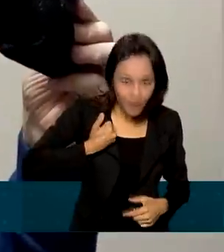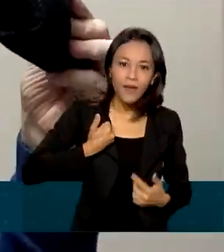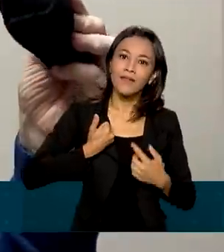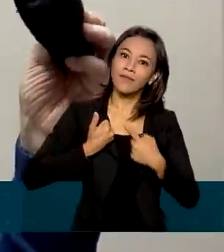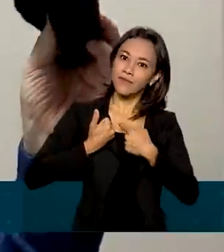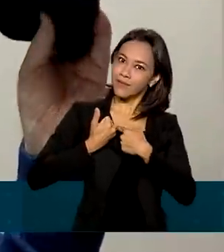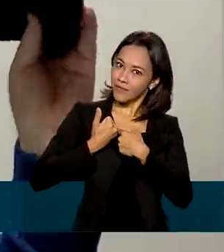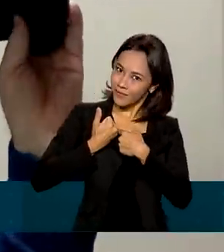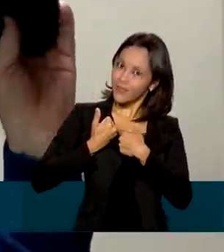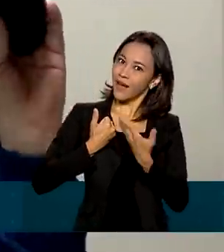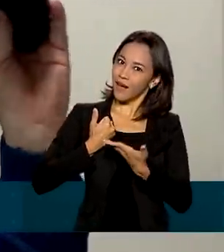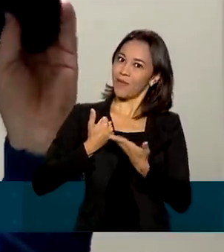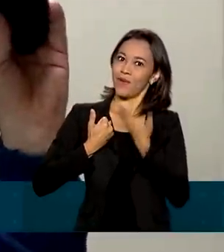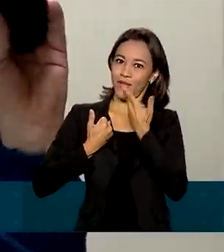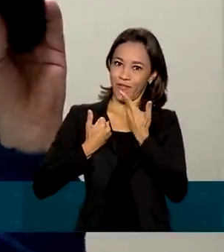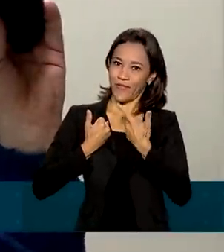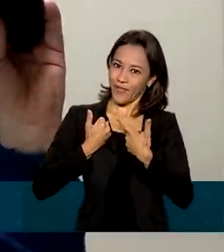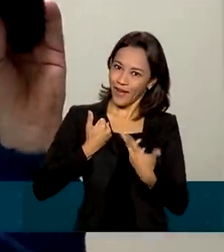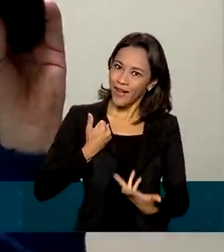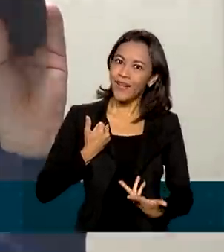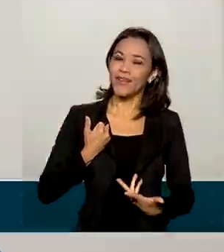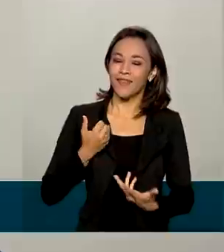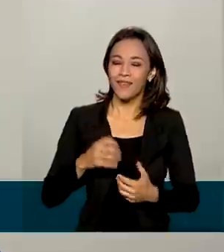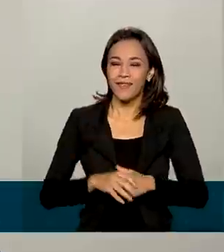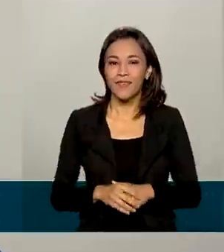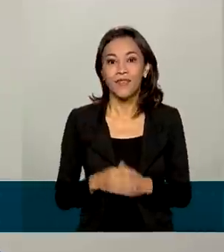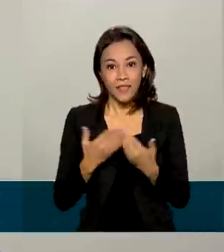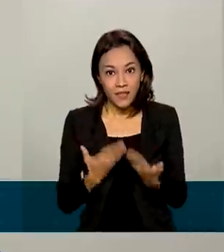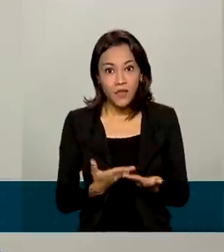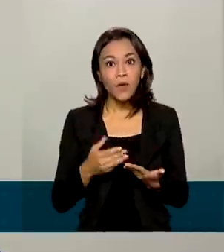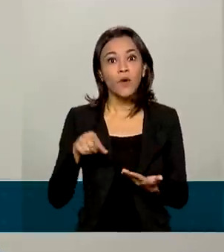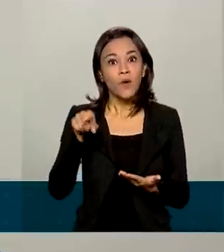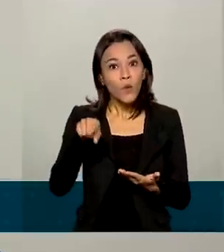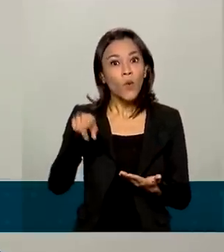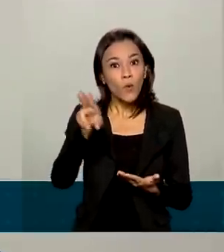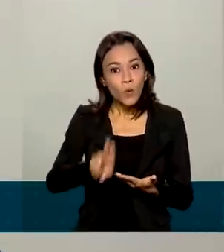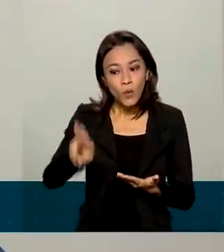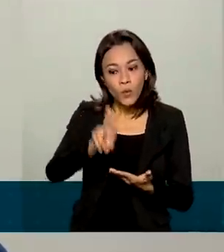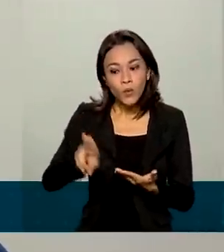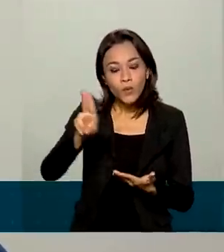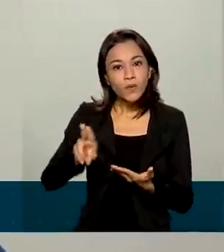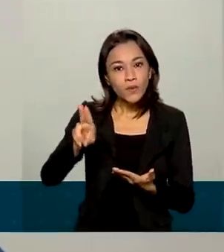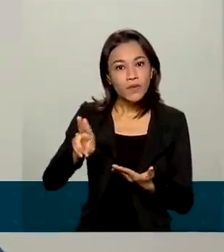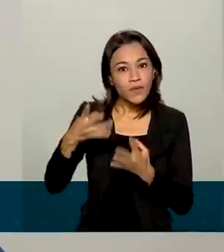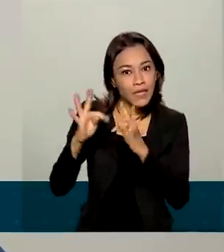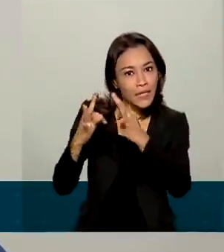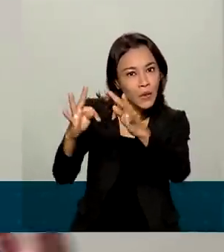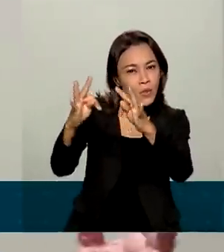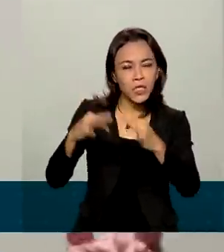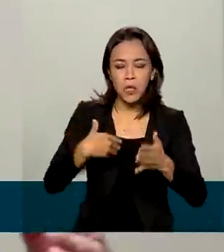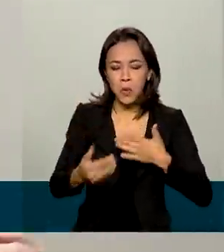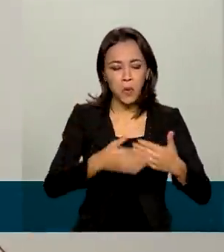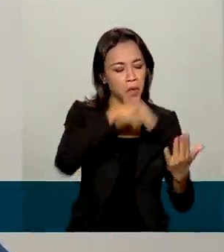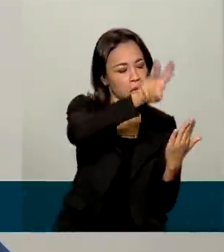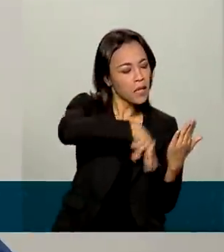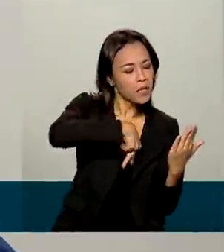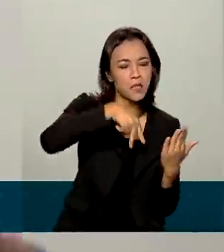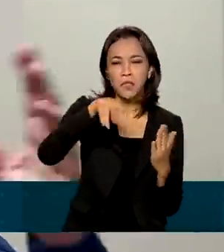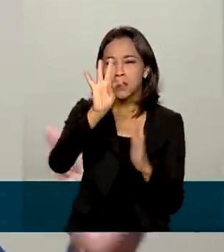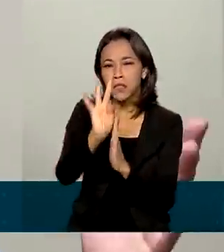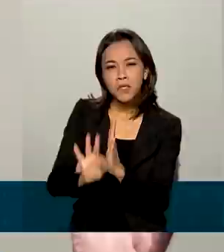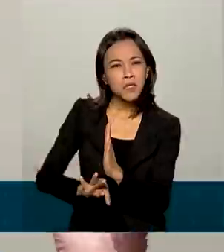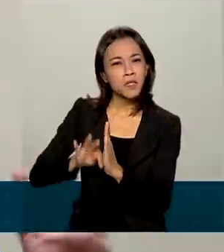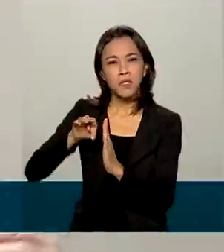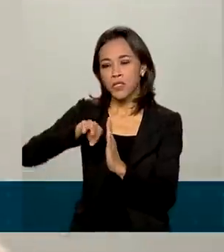Ele acabou de me informar que a área é que é preta. Através da tecnologia que ele pode ler qualquer livro, qualquer texto, qualquer